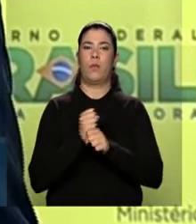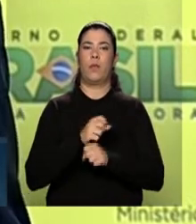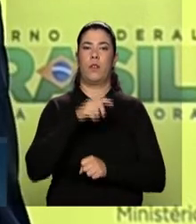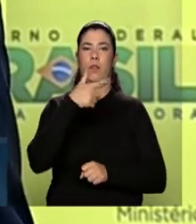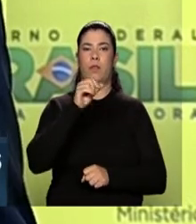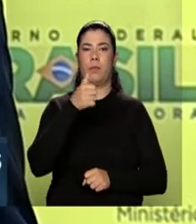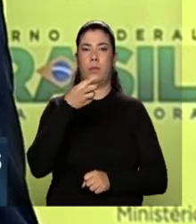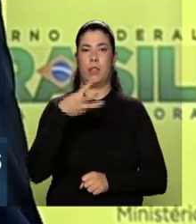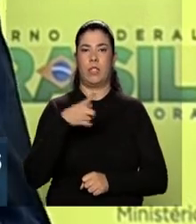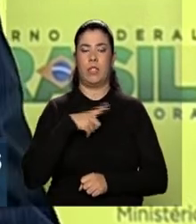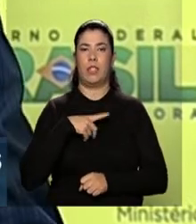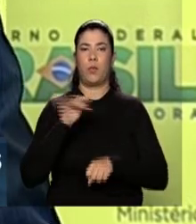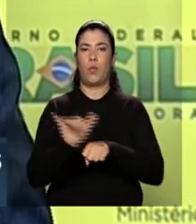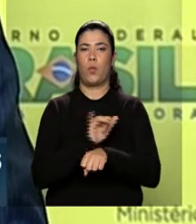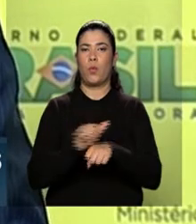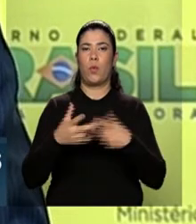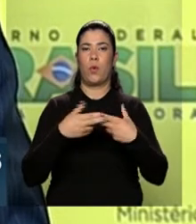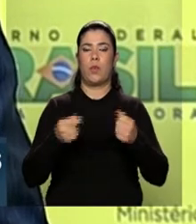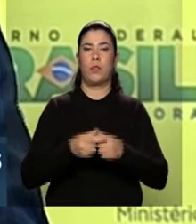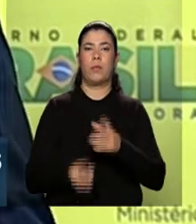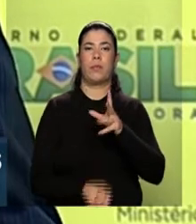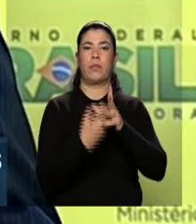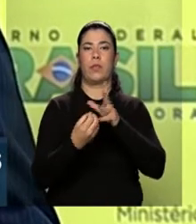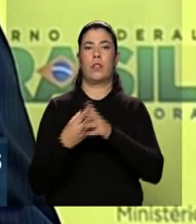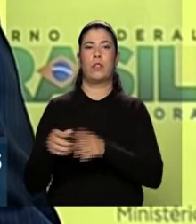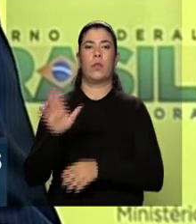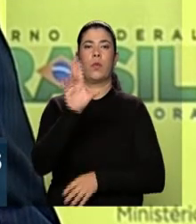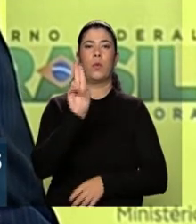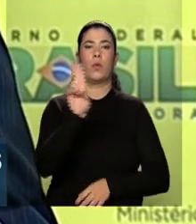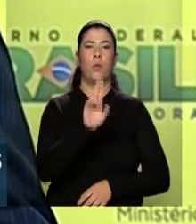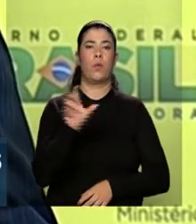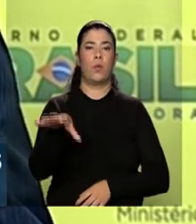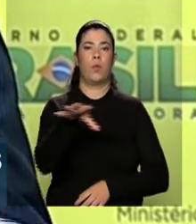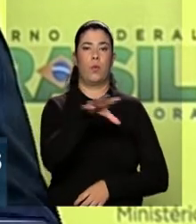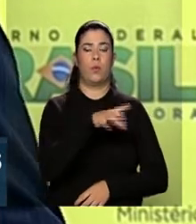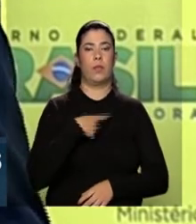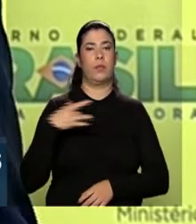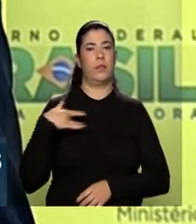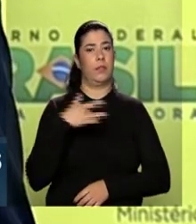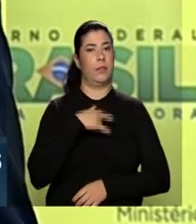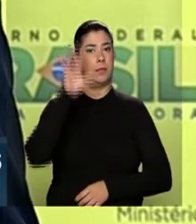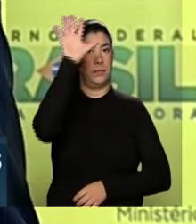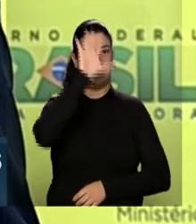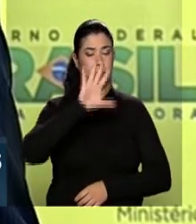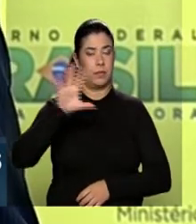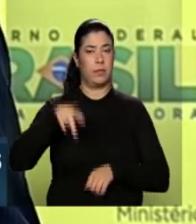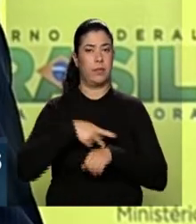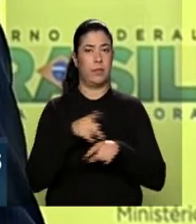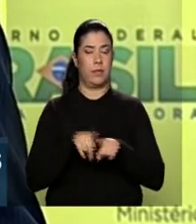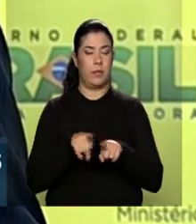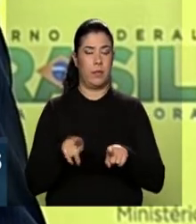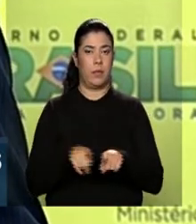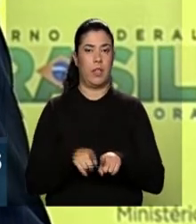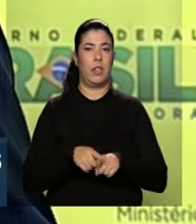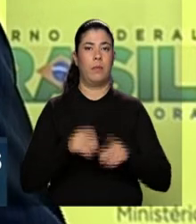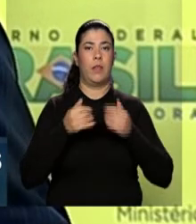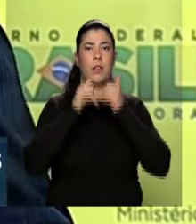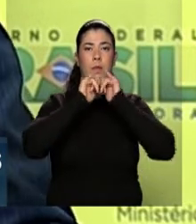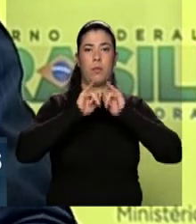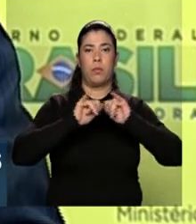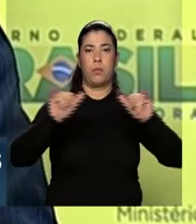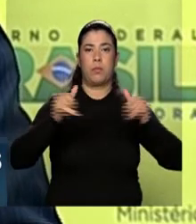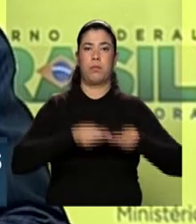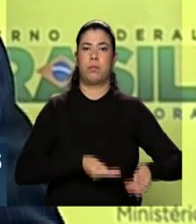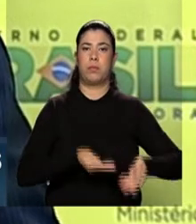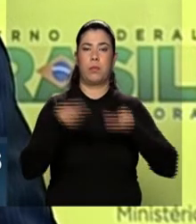hospitais e também em unidades de saúde de todo o país, além de levar mais médicos para as regiões que